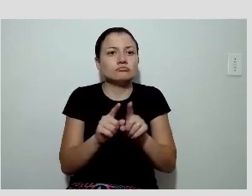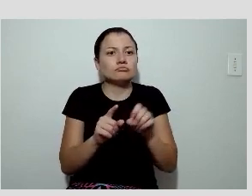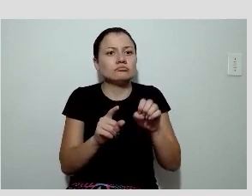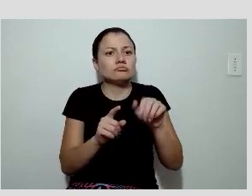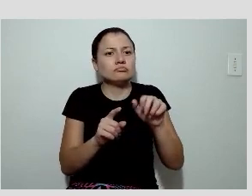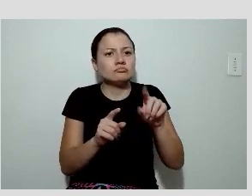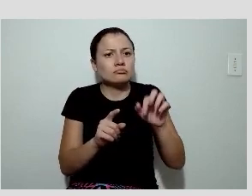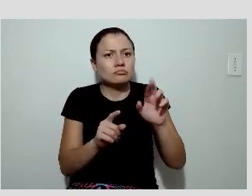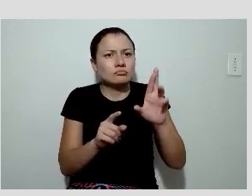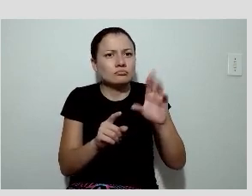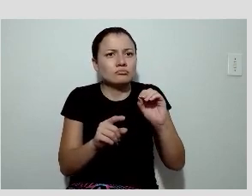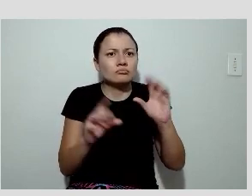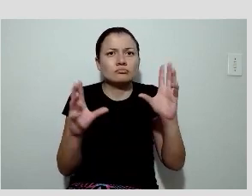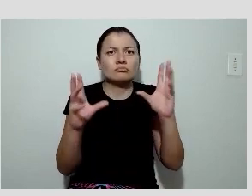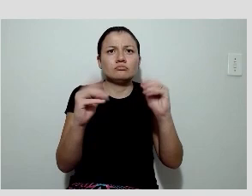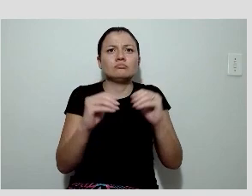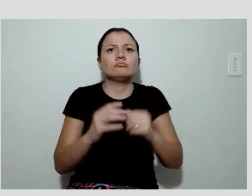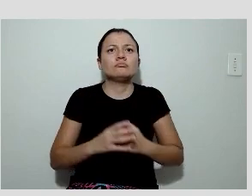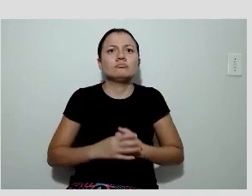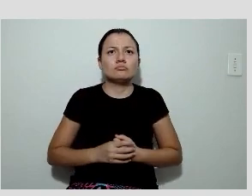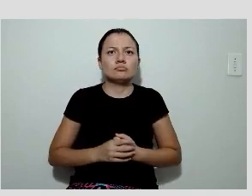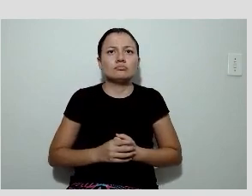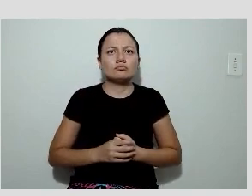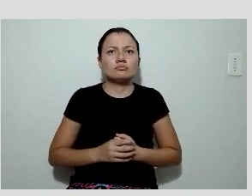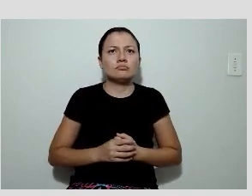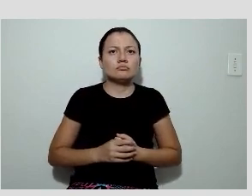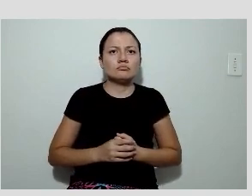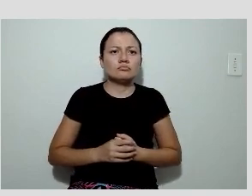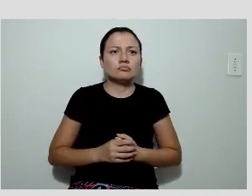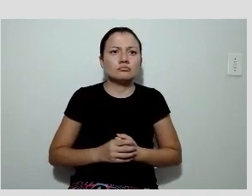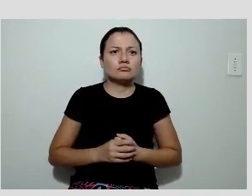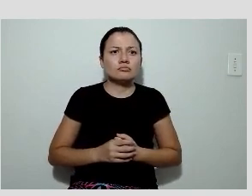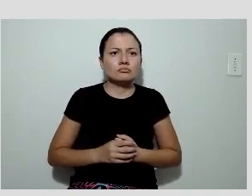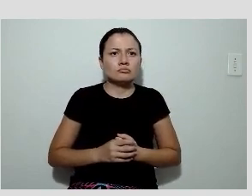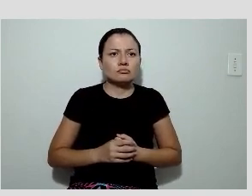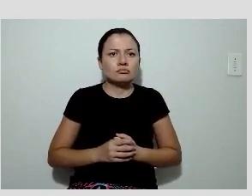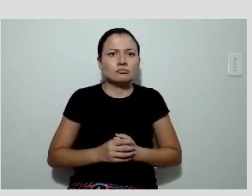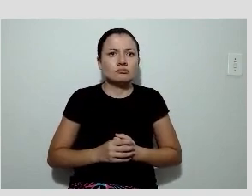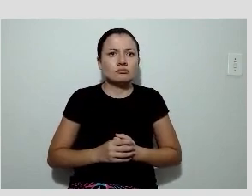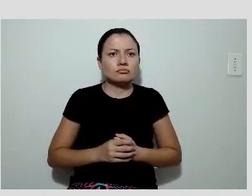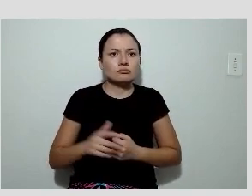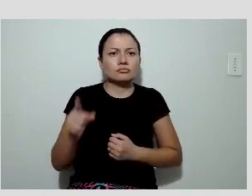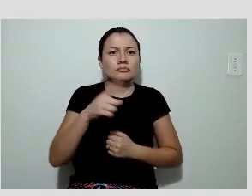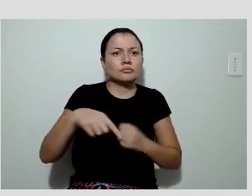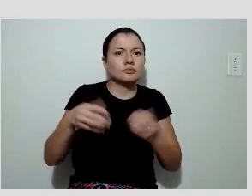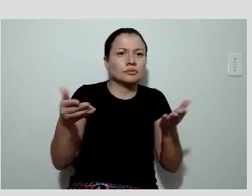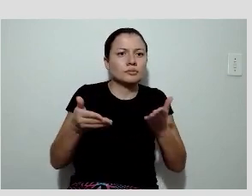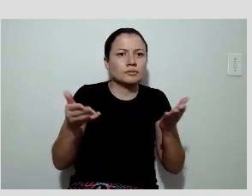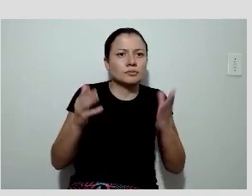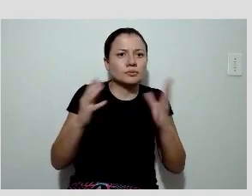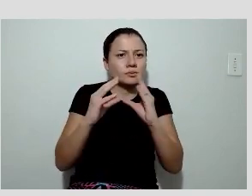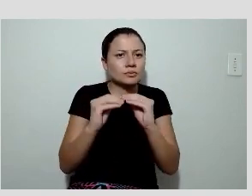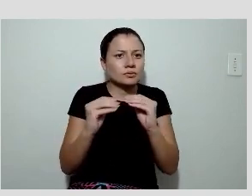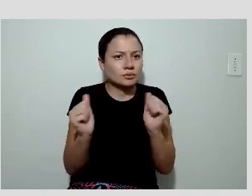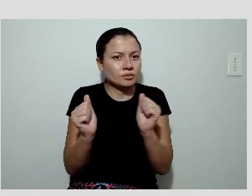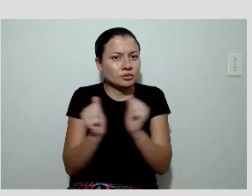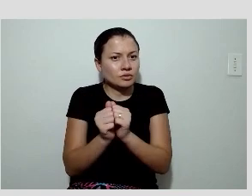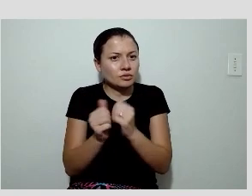Cláudio, que nunca. Boa Fernando Rangel. A gente está com vocês essa noite, especialmente,